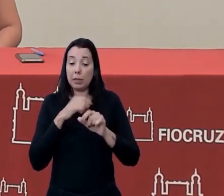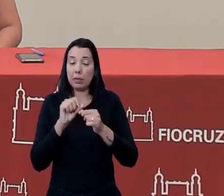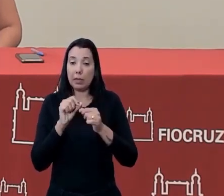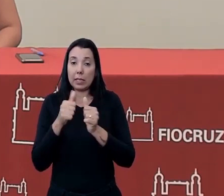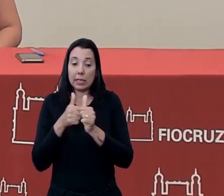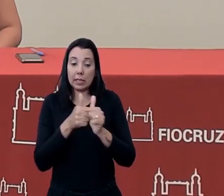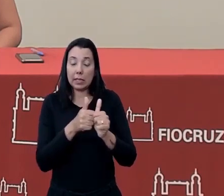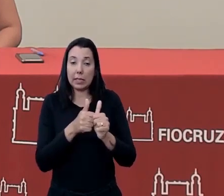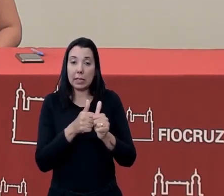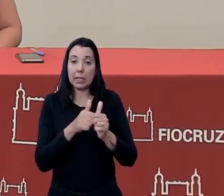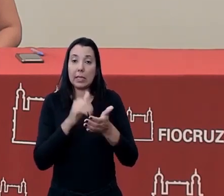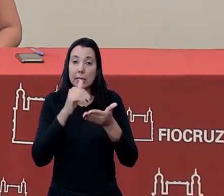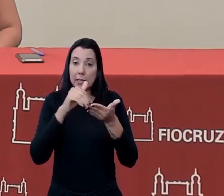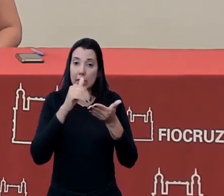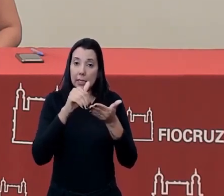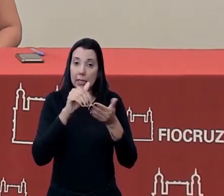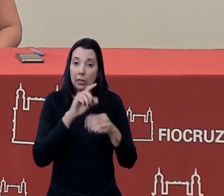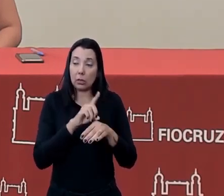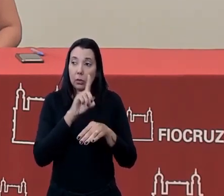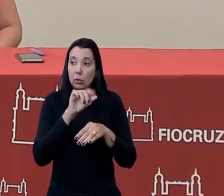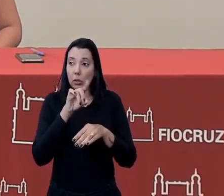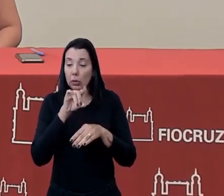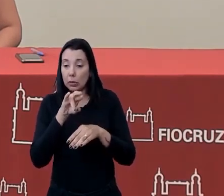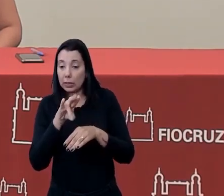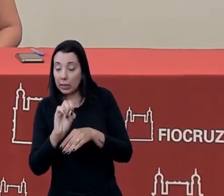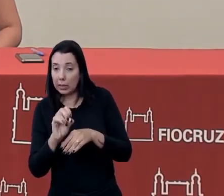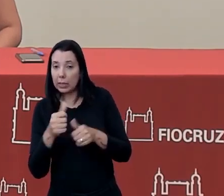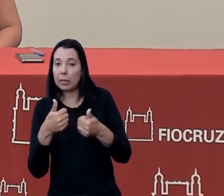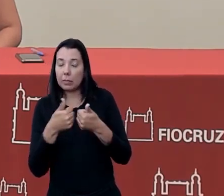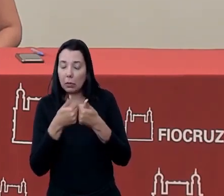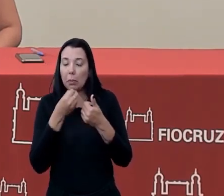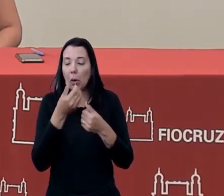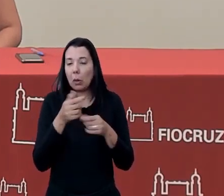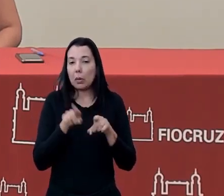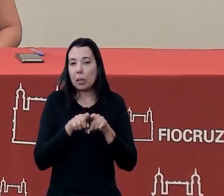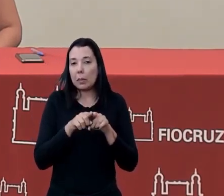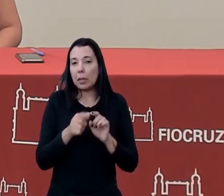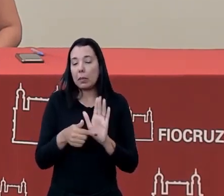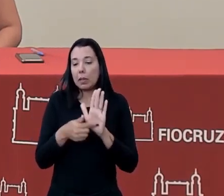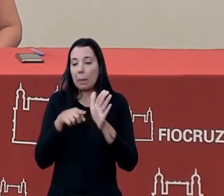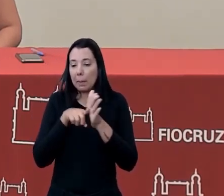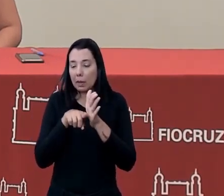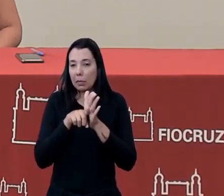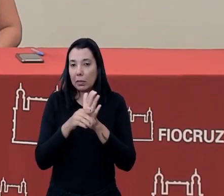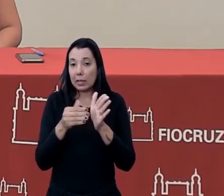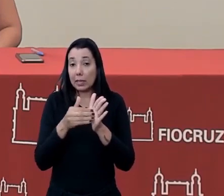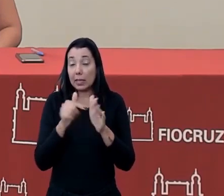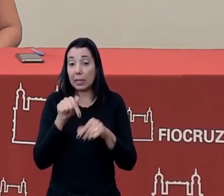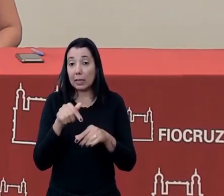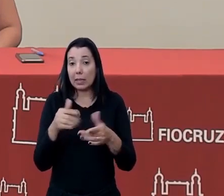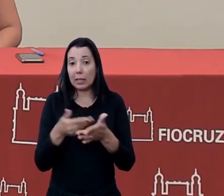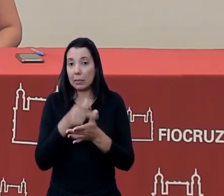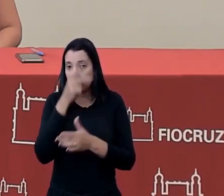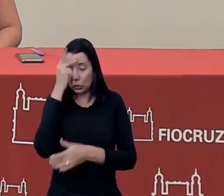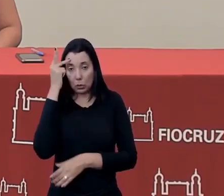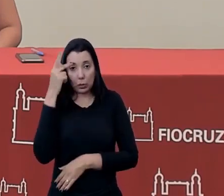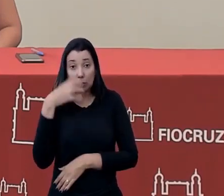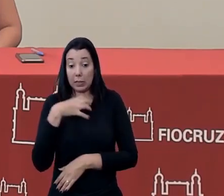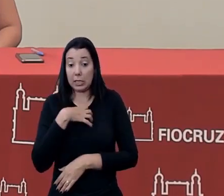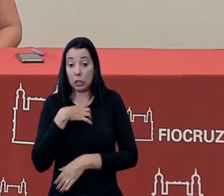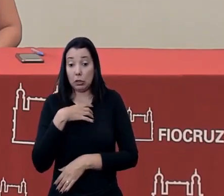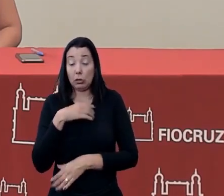secretária executiva da doutora Luciana então foi uma parceria muito bacana para trazer as perguntas até aqui e quem não se sentiu